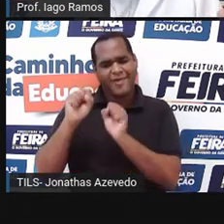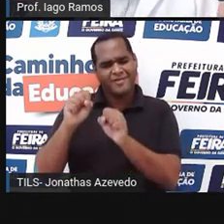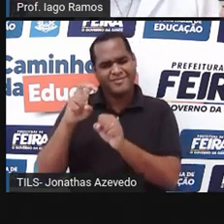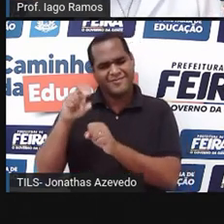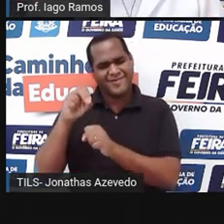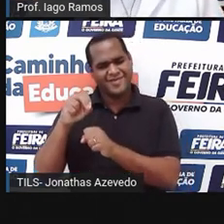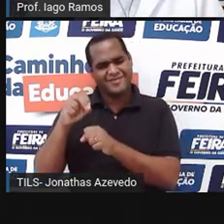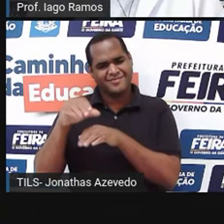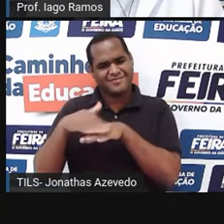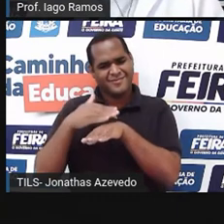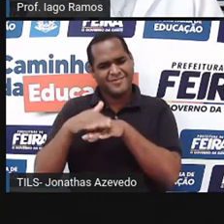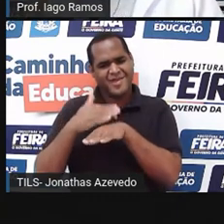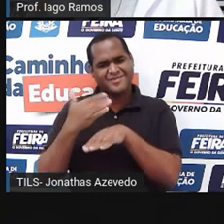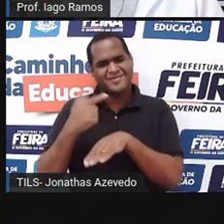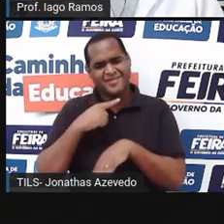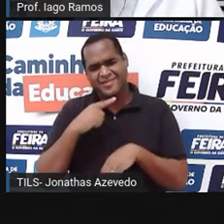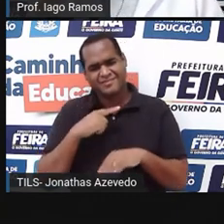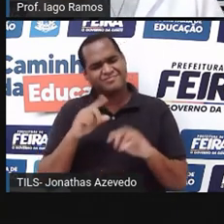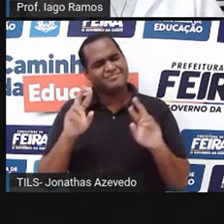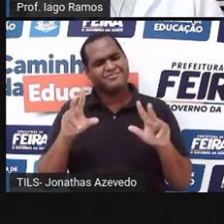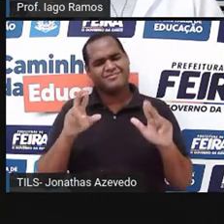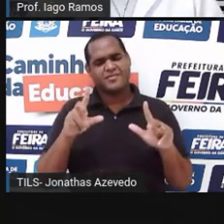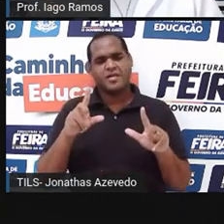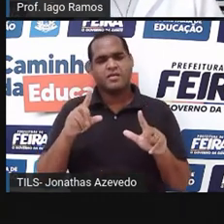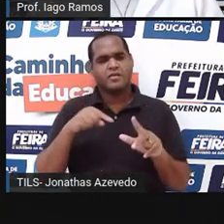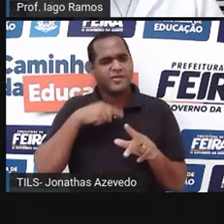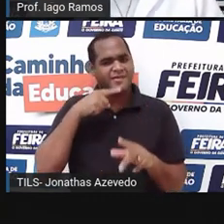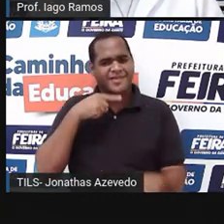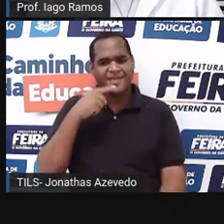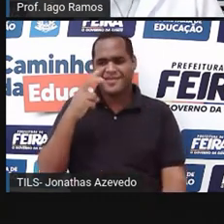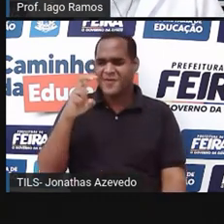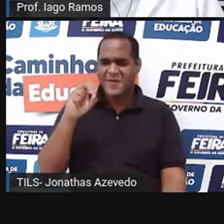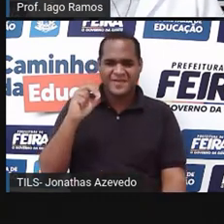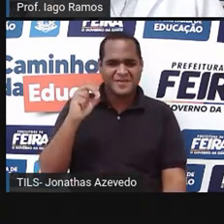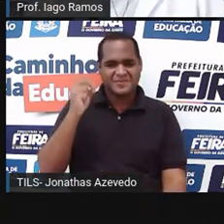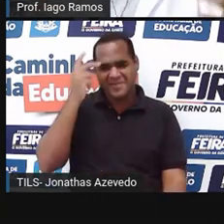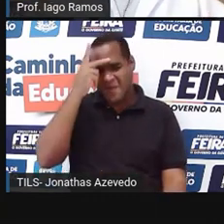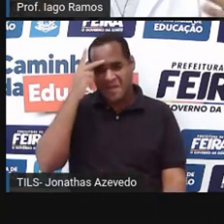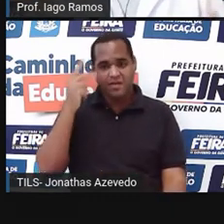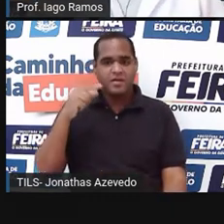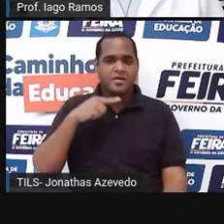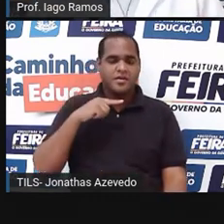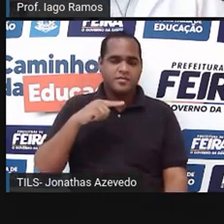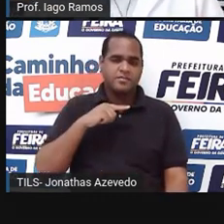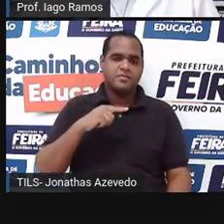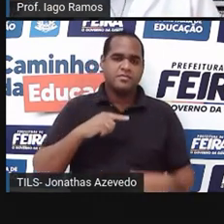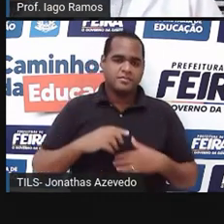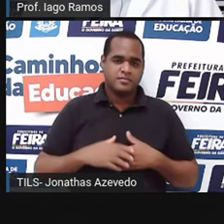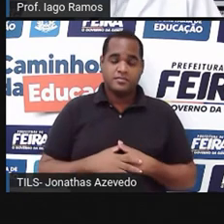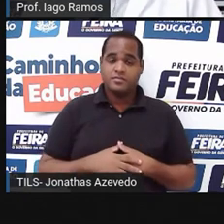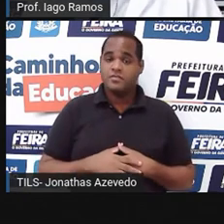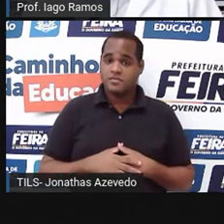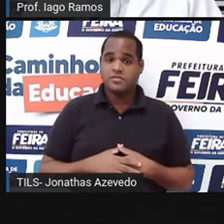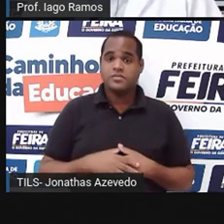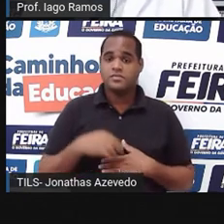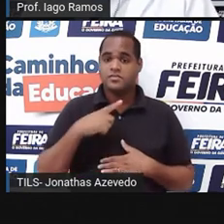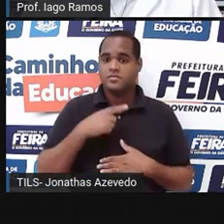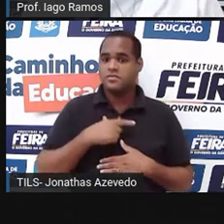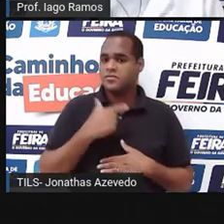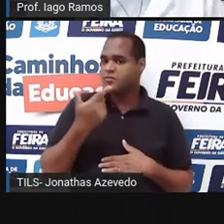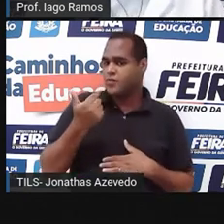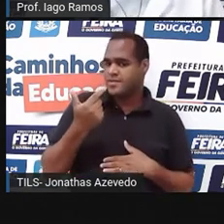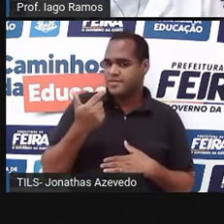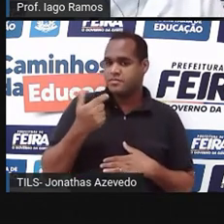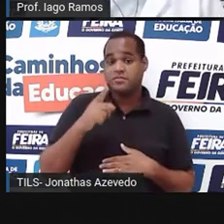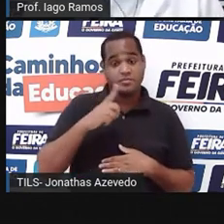Não há como garantir isso. E é muito raro alguém calçar 50, né? Bom, agora a gente vai pensar na letra B. 12 anos com